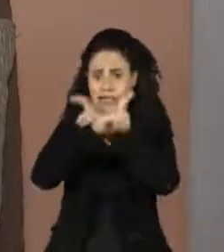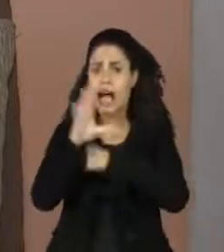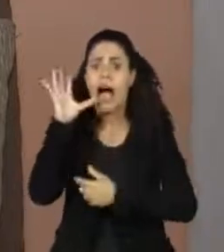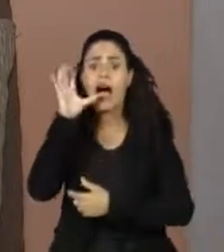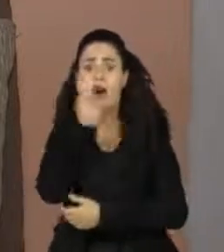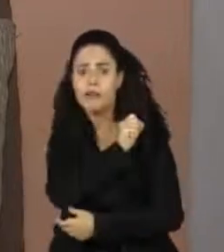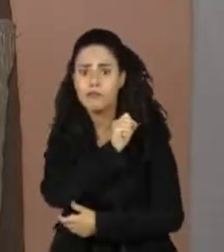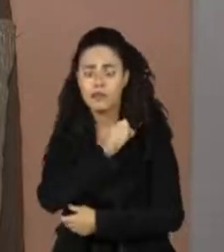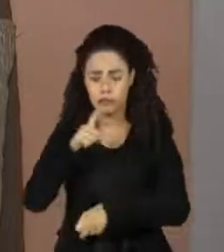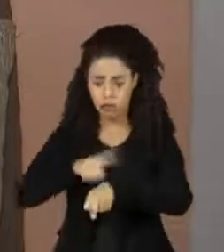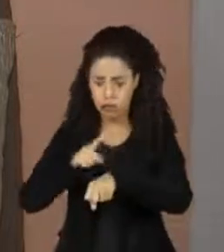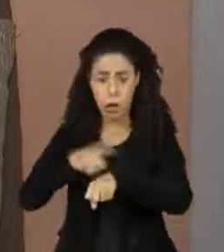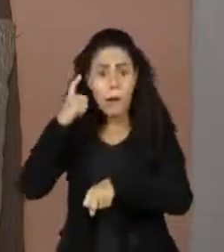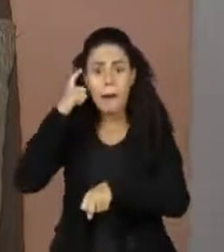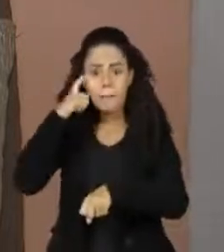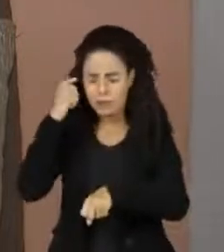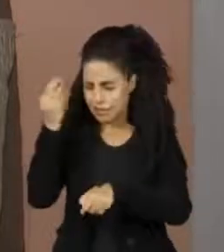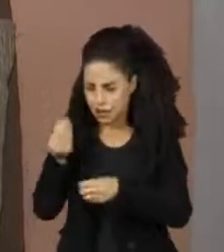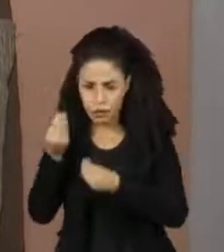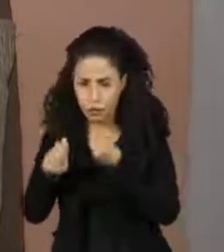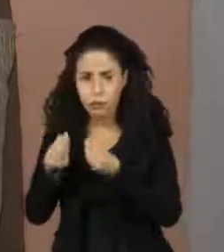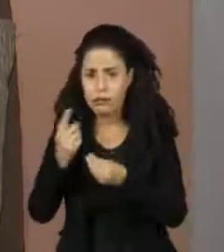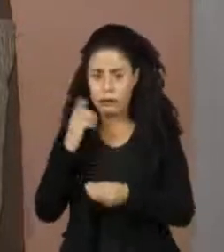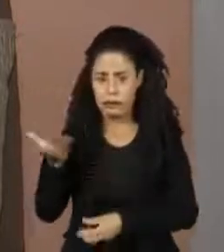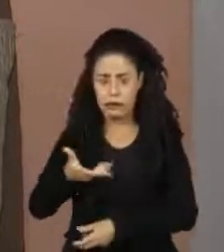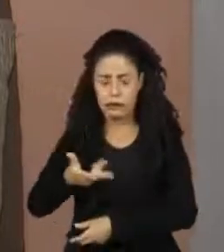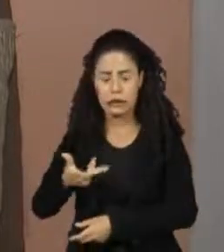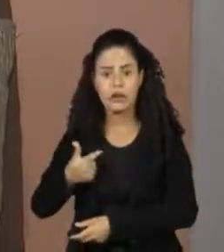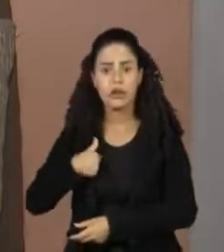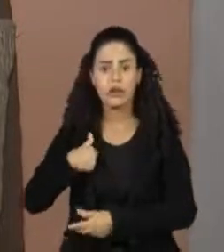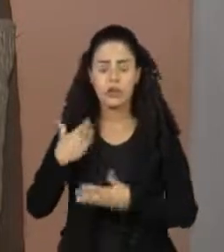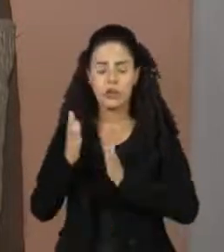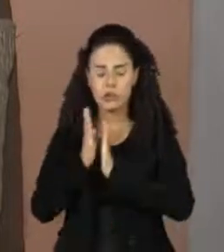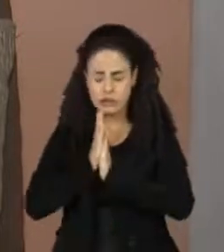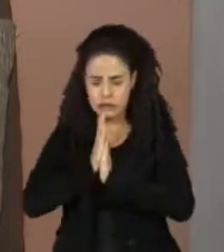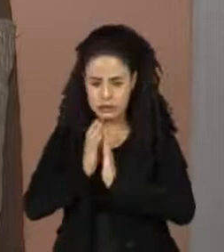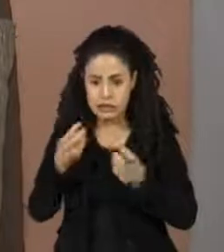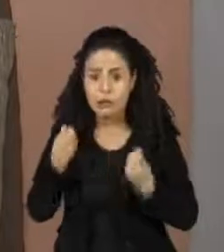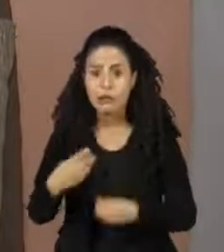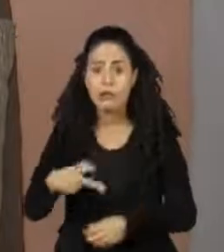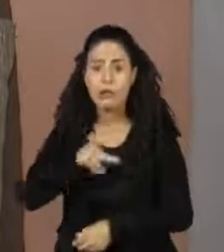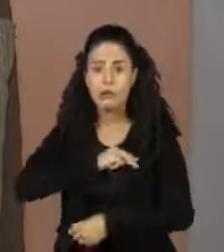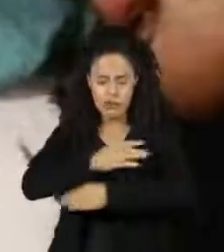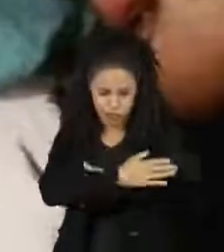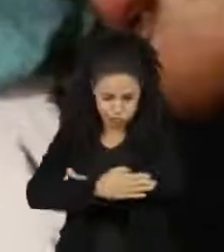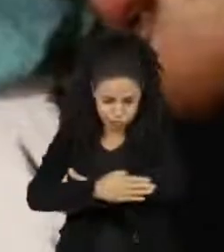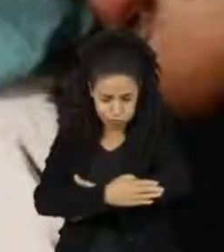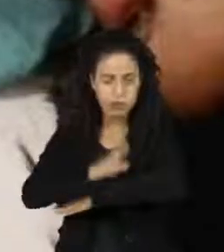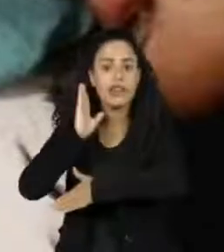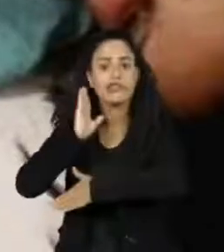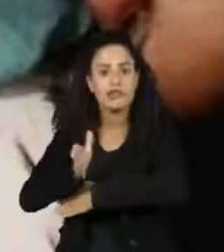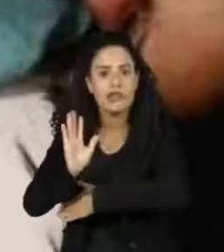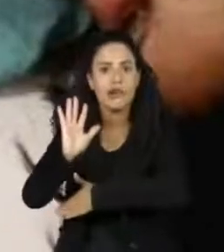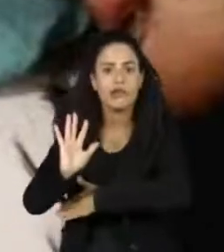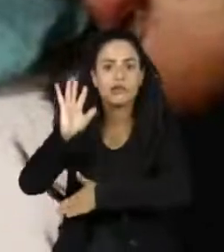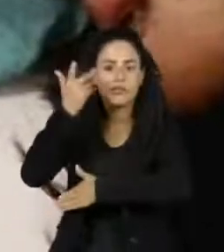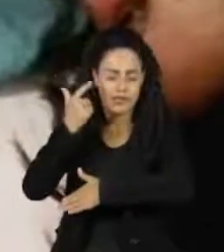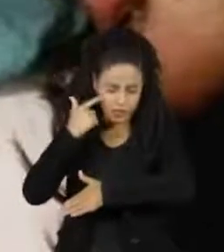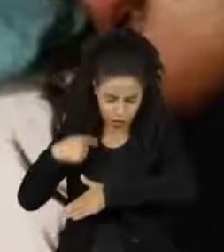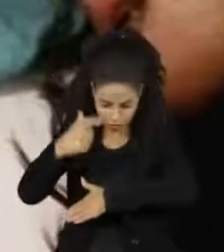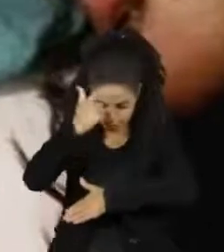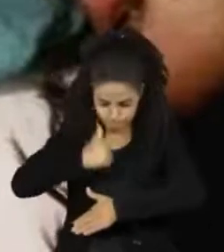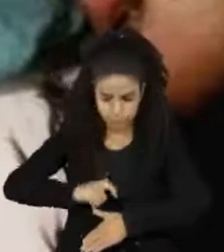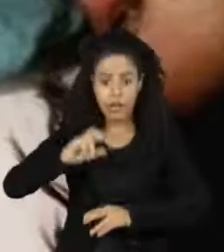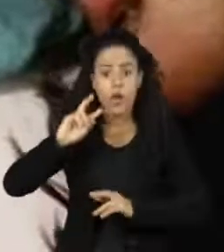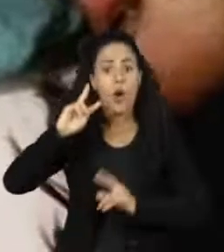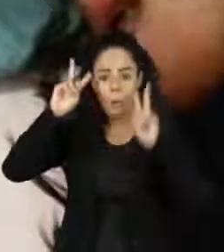rápido. Você não tem tempo para assimilar essa mudança também. Na hora que você vê, você já está com uma criança no colo, já é uma outra pessoa,